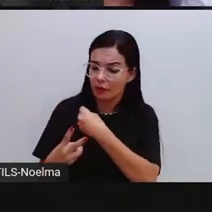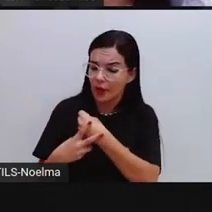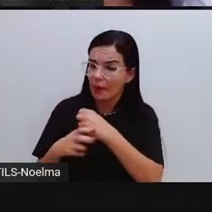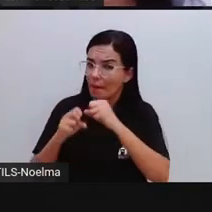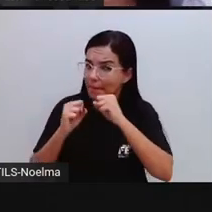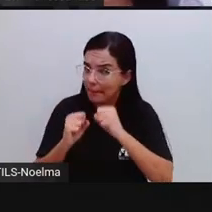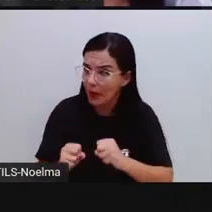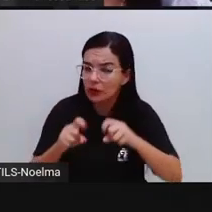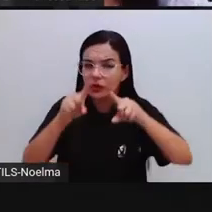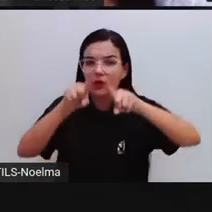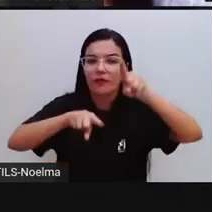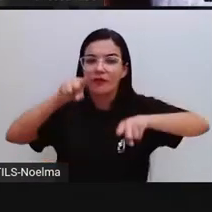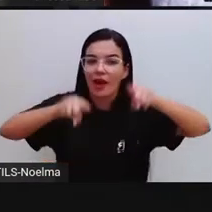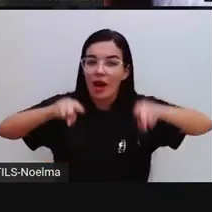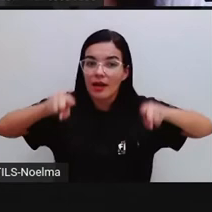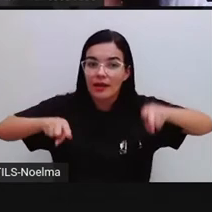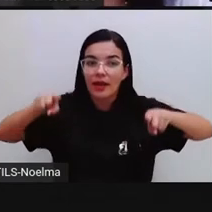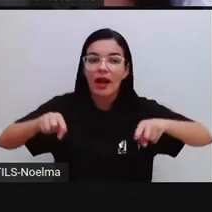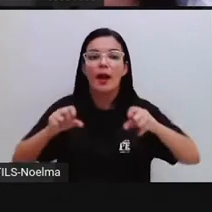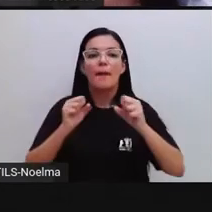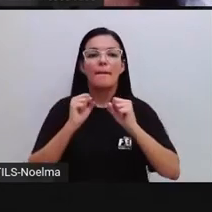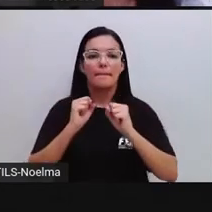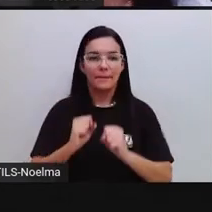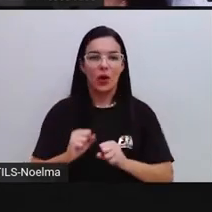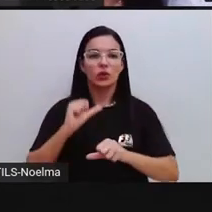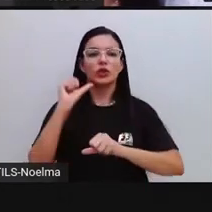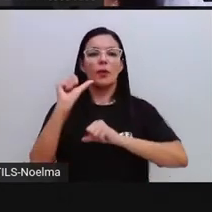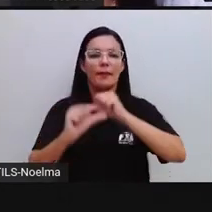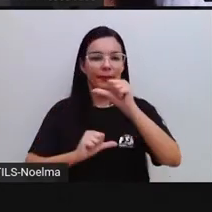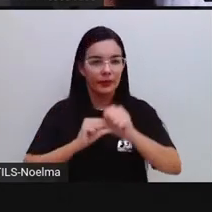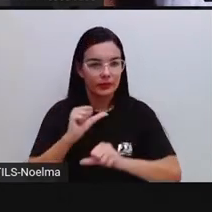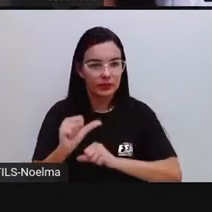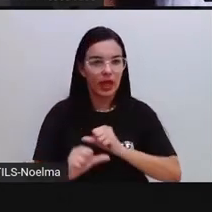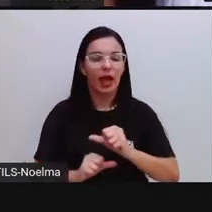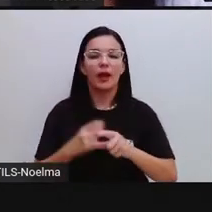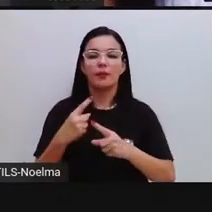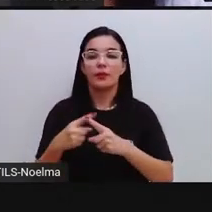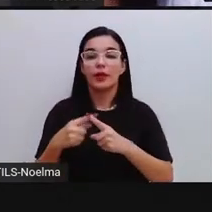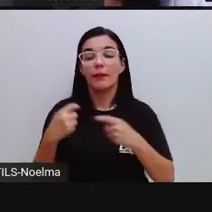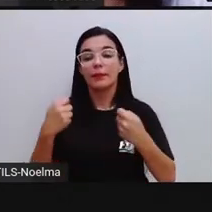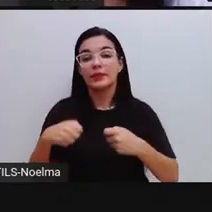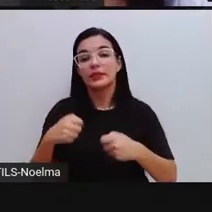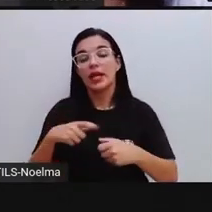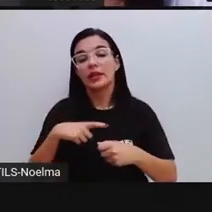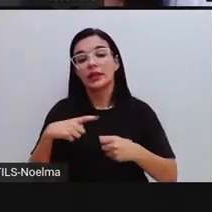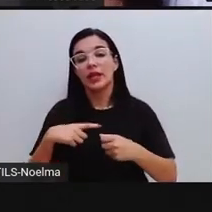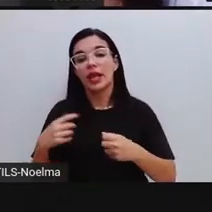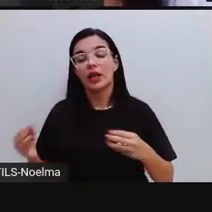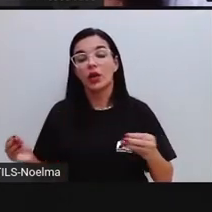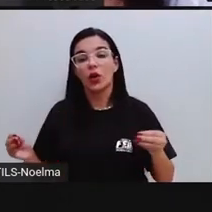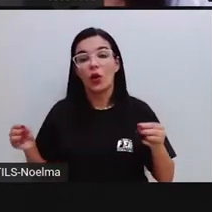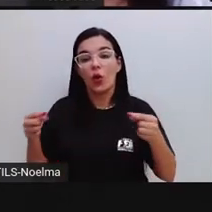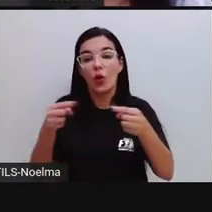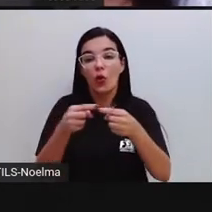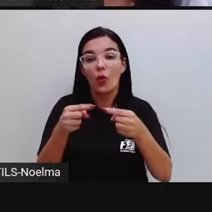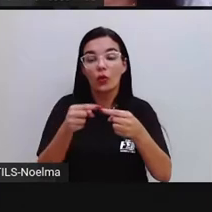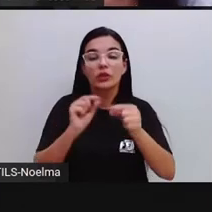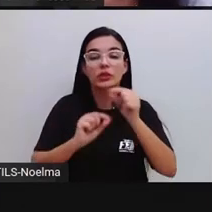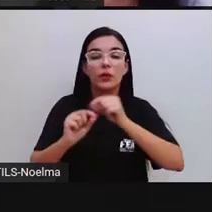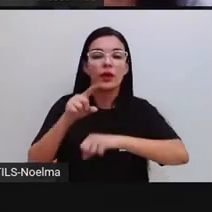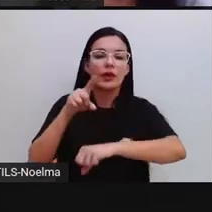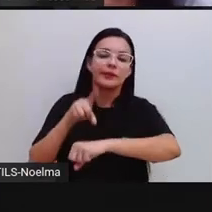variar, eles podem mudar em decorrência aí, né? De cada tempo. E em relação ao que eu quero